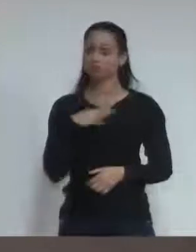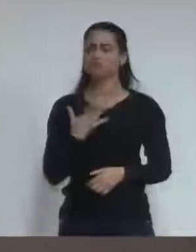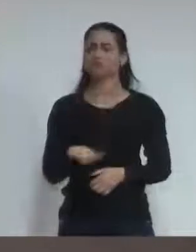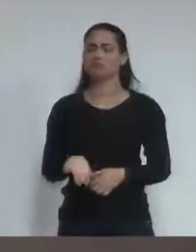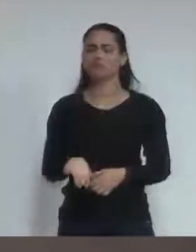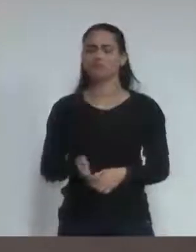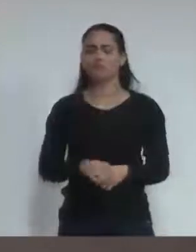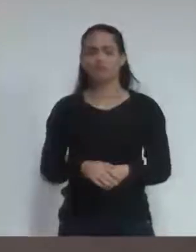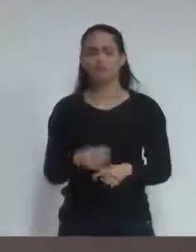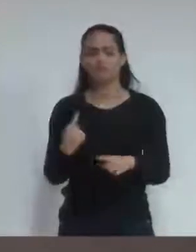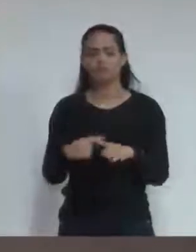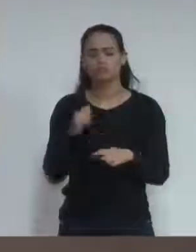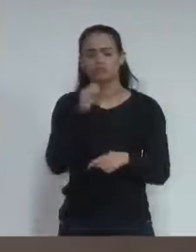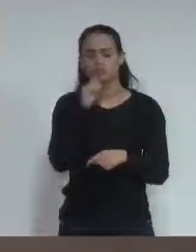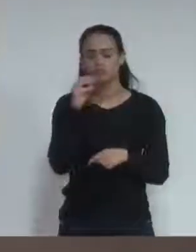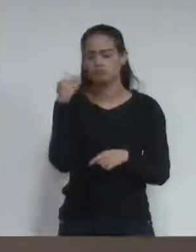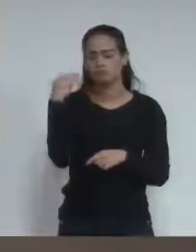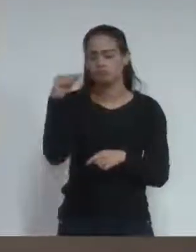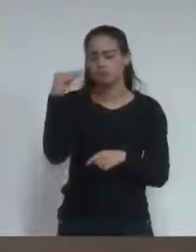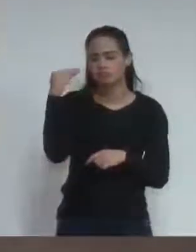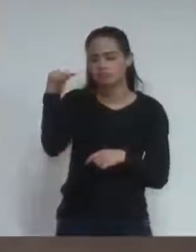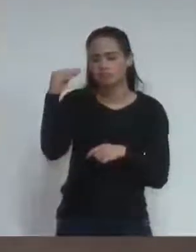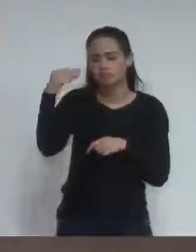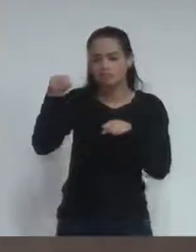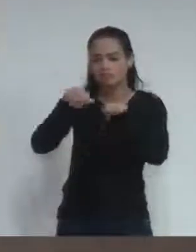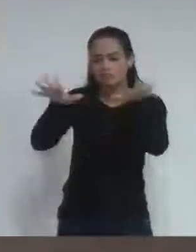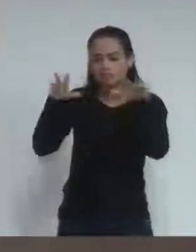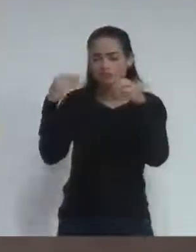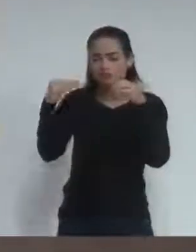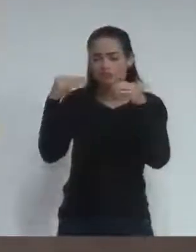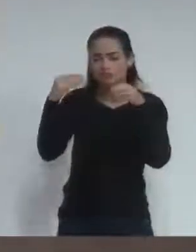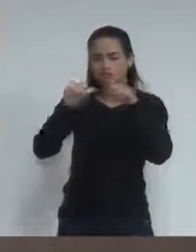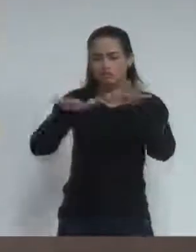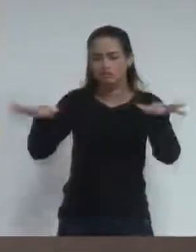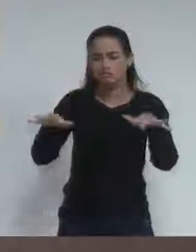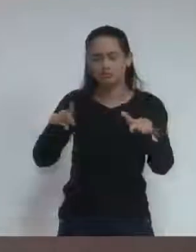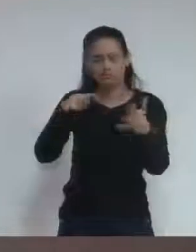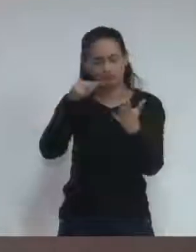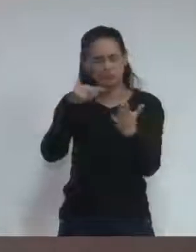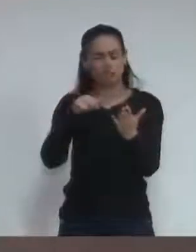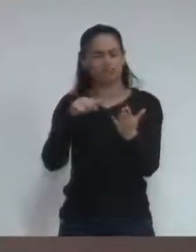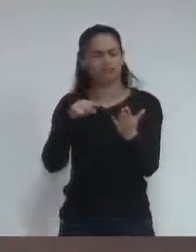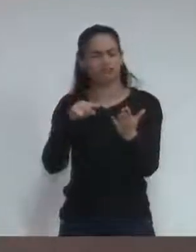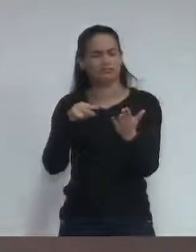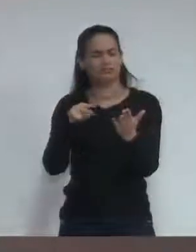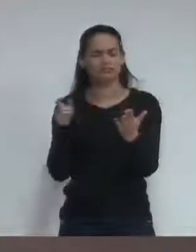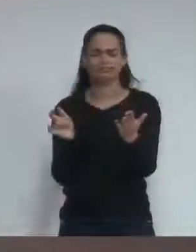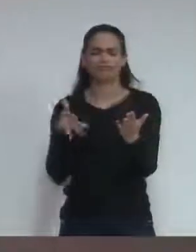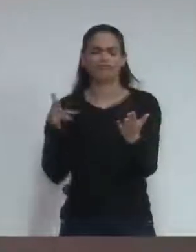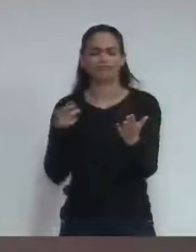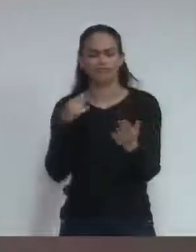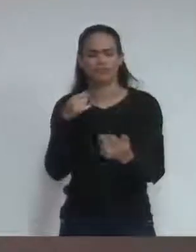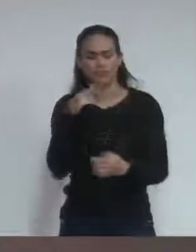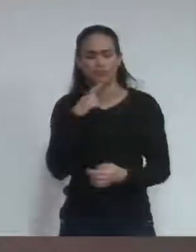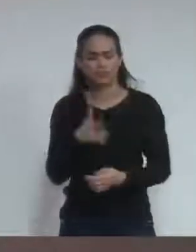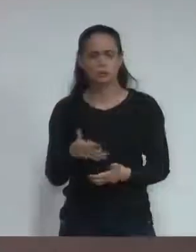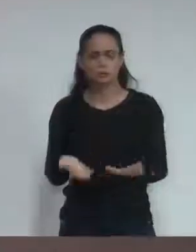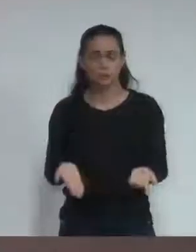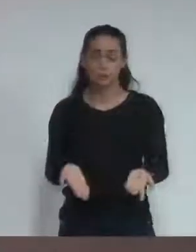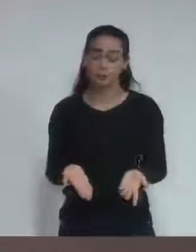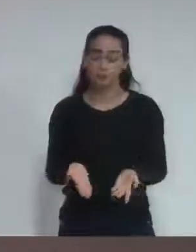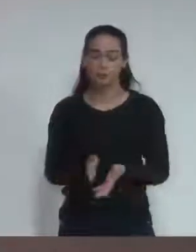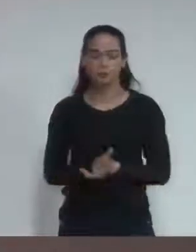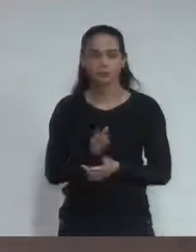Porque senão, eu li, e é uma porcaria, mas eu vou responder um pouquinho aqui. Marcos comentou muito bem.